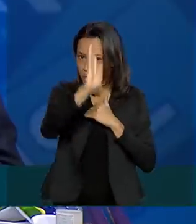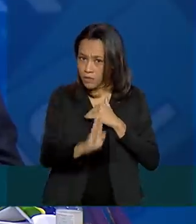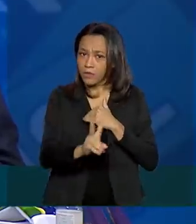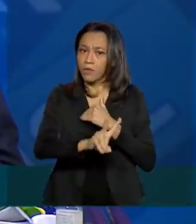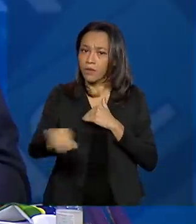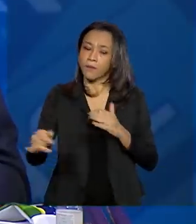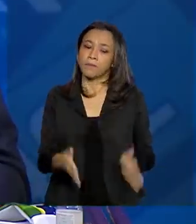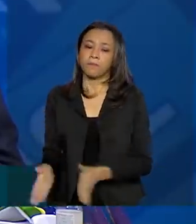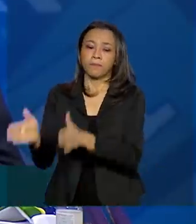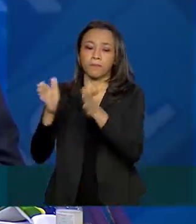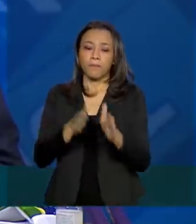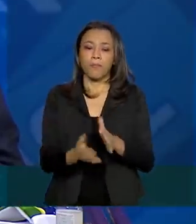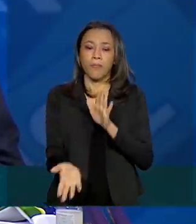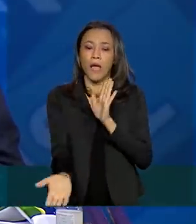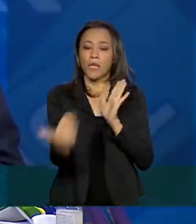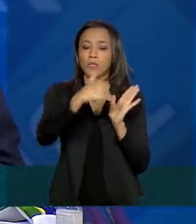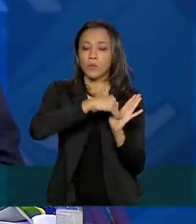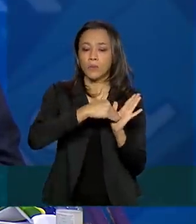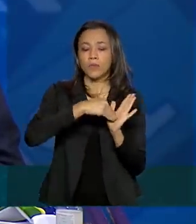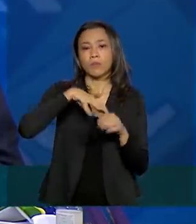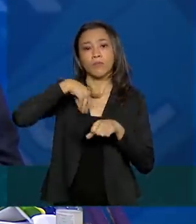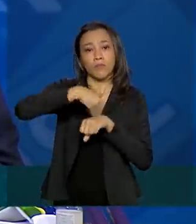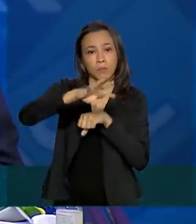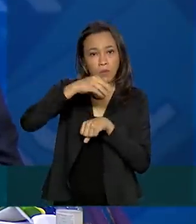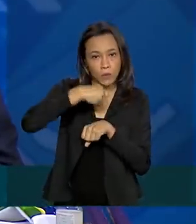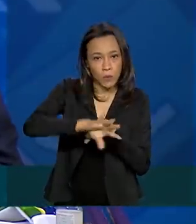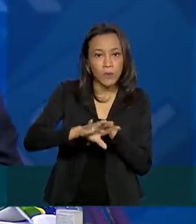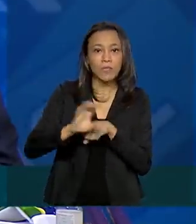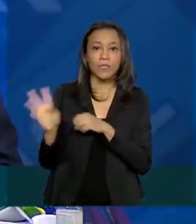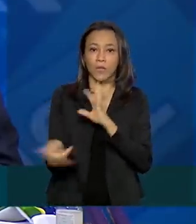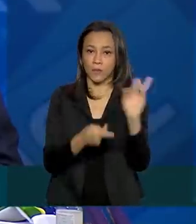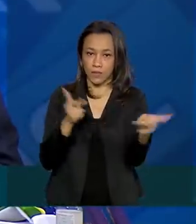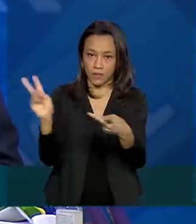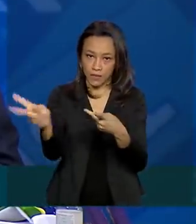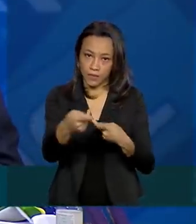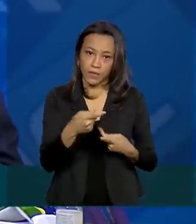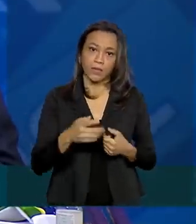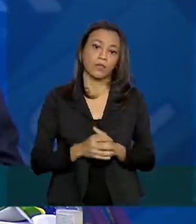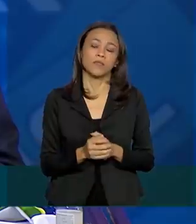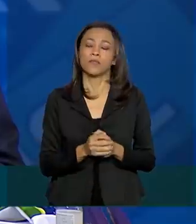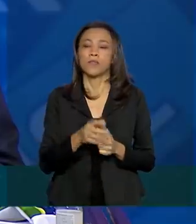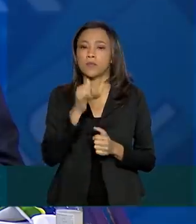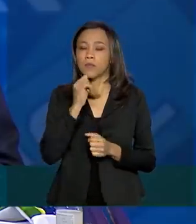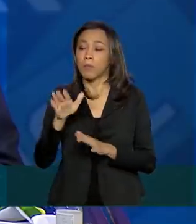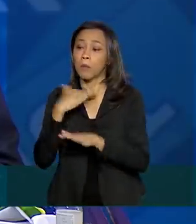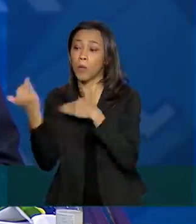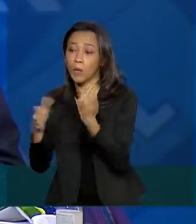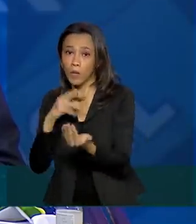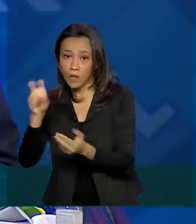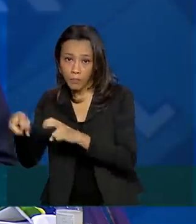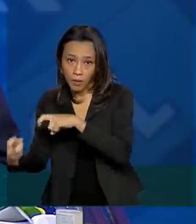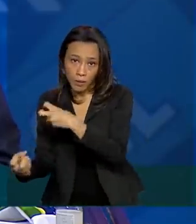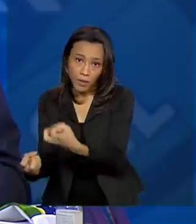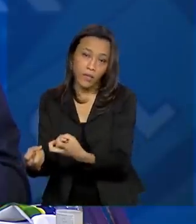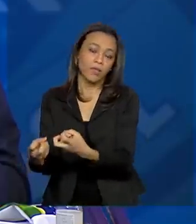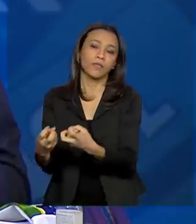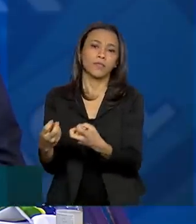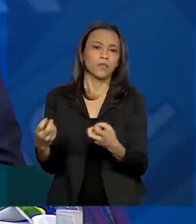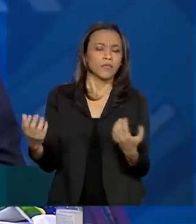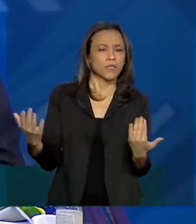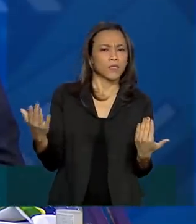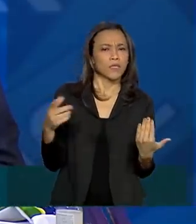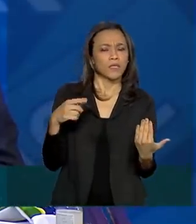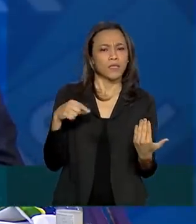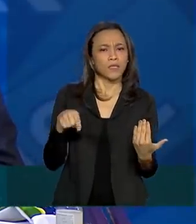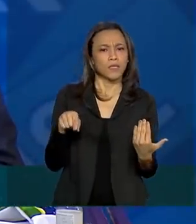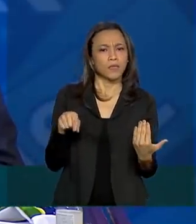dados, tanto de novos casos como os de óbito, tendem a nos mostrar que talvez